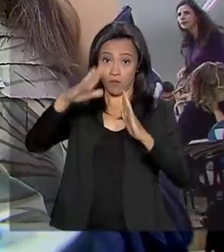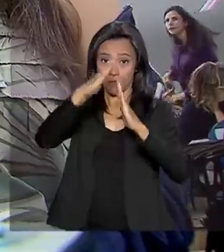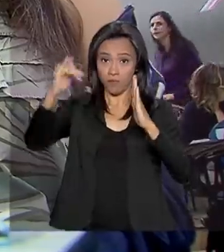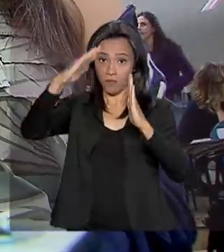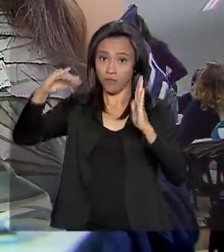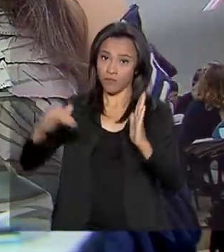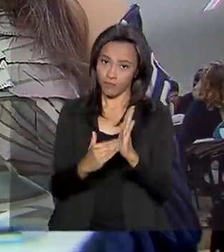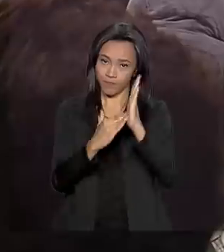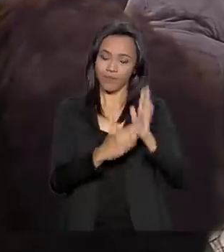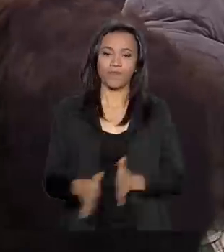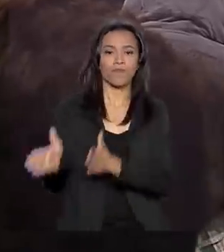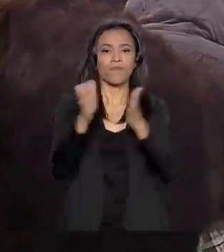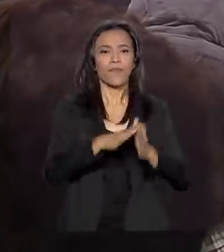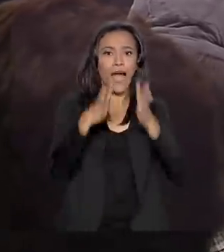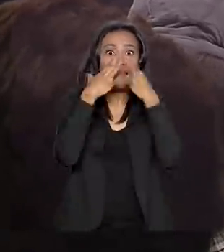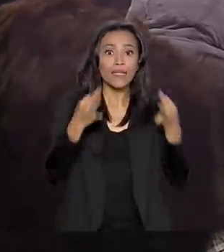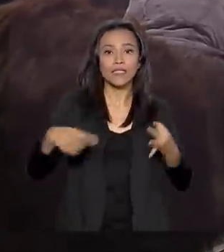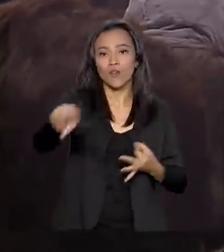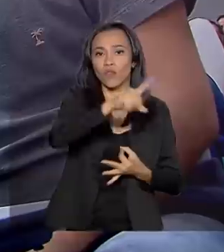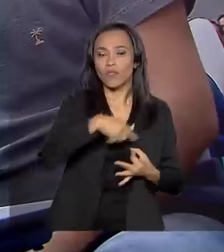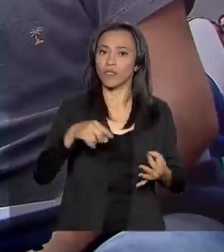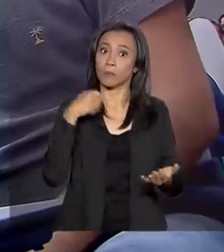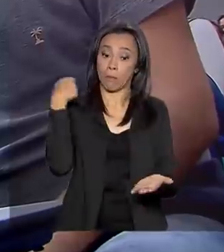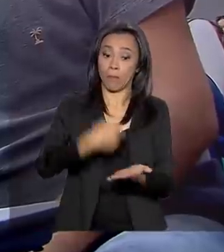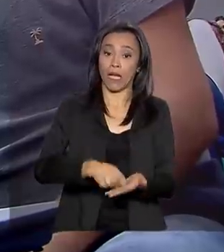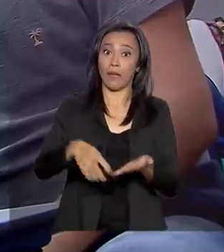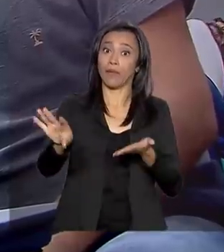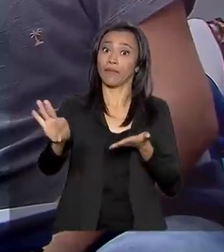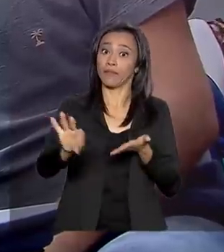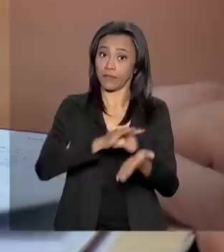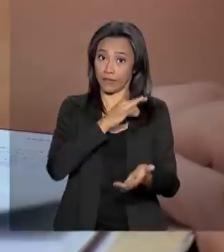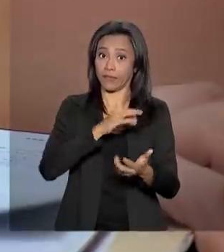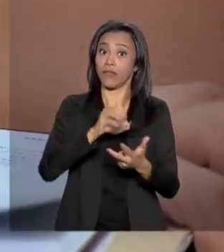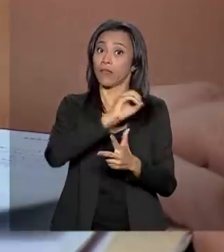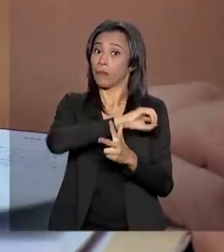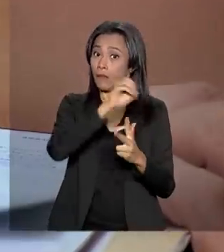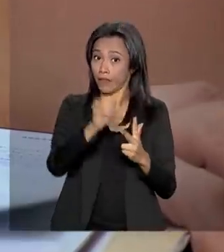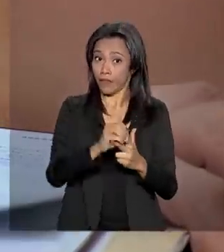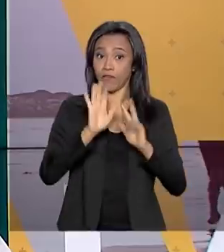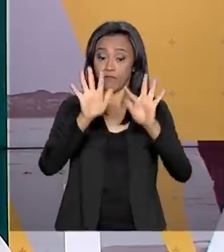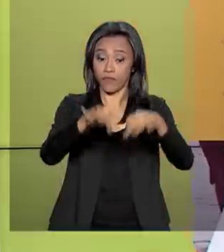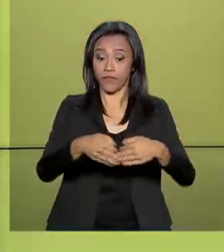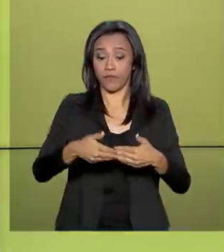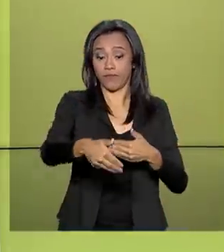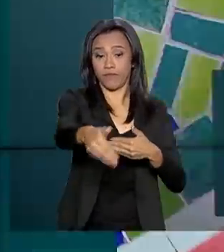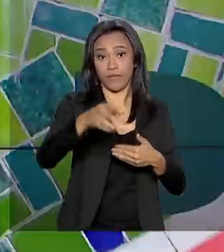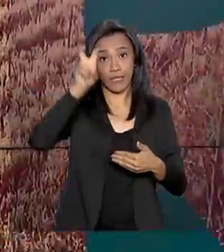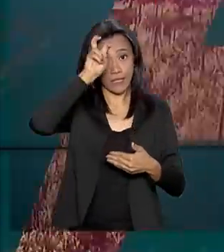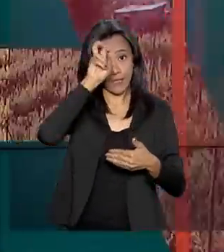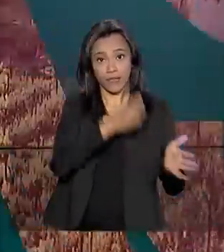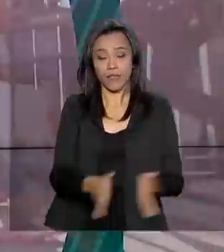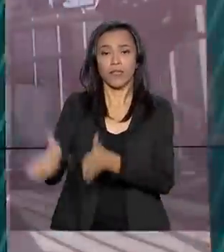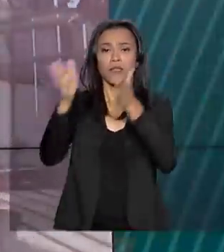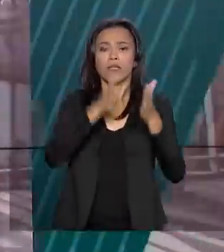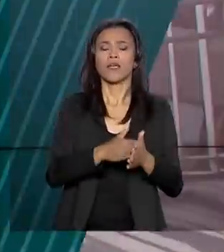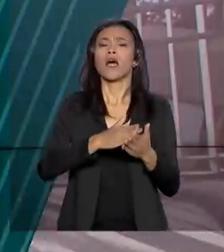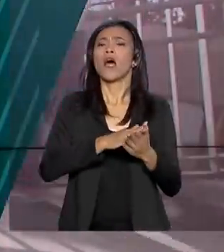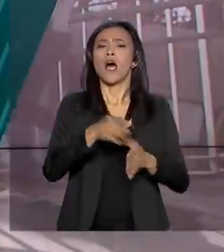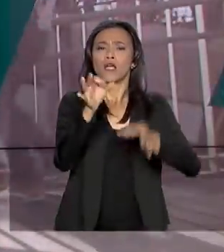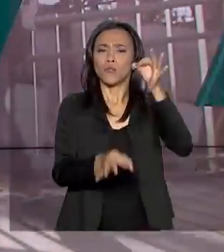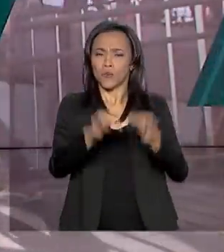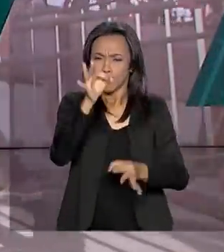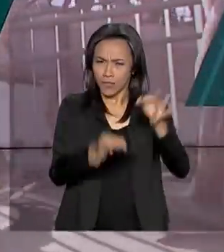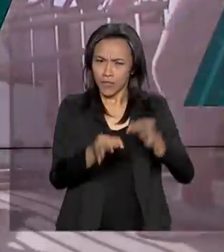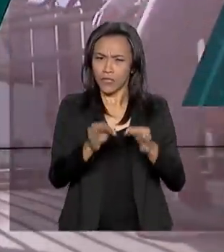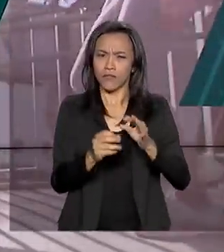Atenção estudantes, prazo para pagamento da taxa do Enem termina agora, nesta quinta-feira. A Justiça Eleitoral faz recadastramento